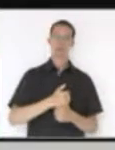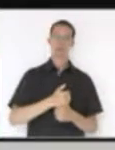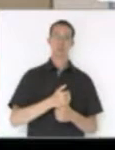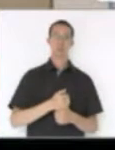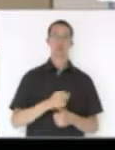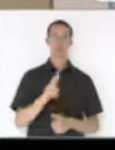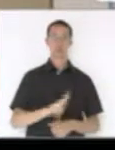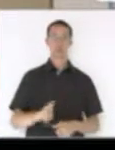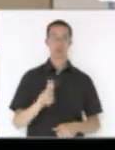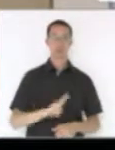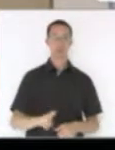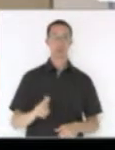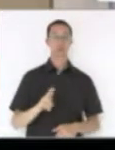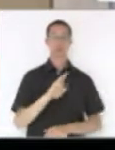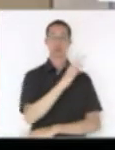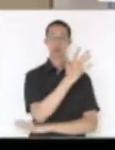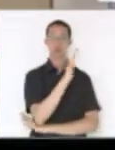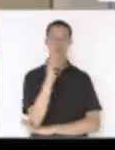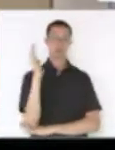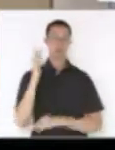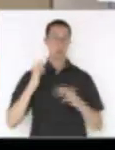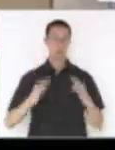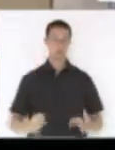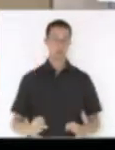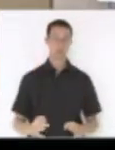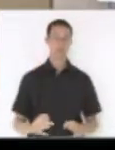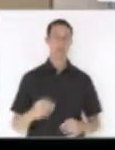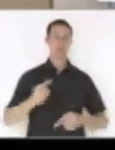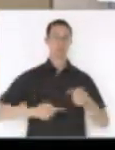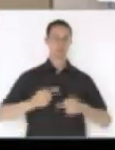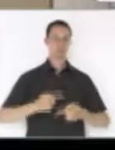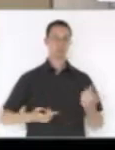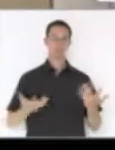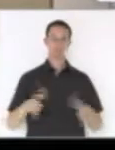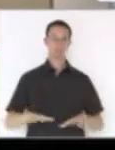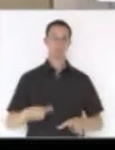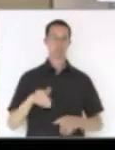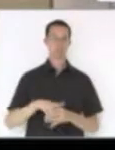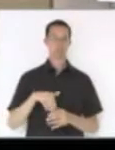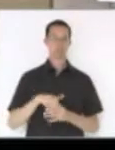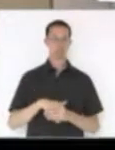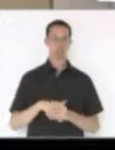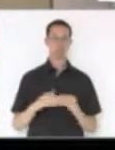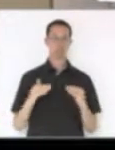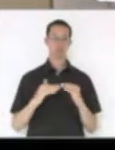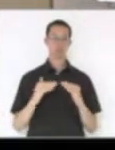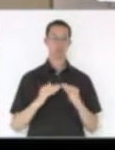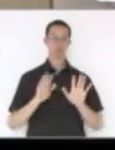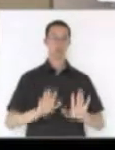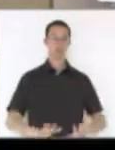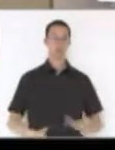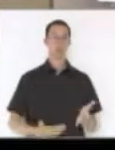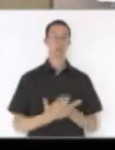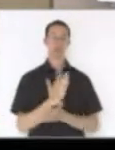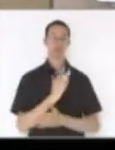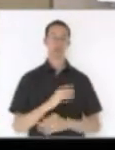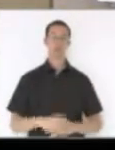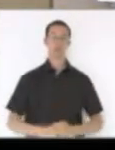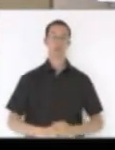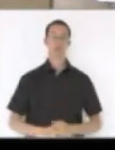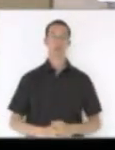flora catarinense. Em discussão, não haveria o que queira discutir em votação, quem estiver de acordo permaneça como está aprovado.